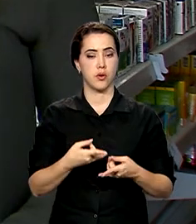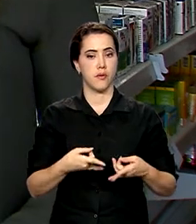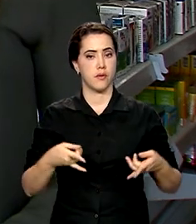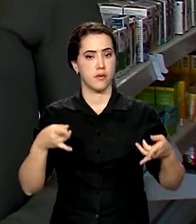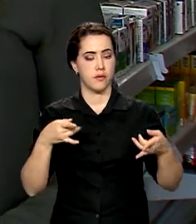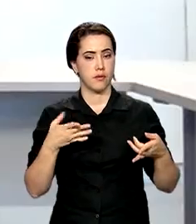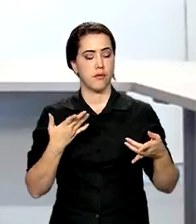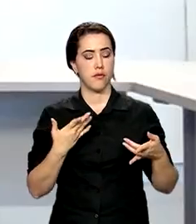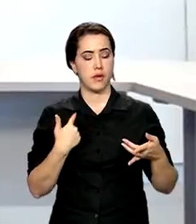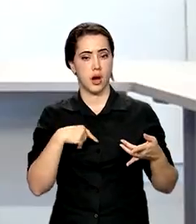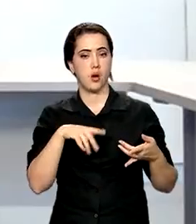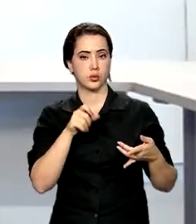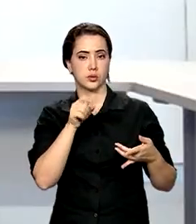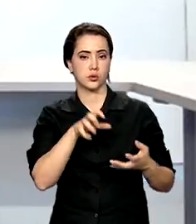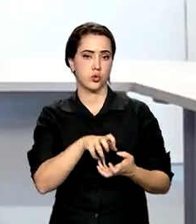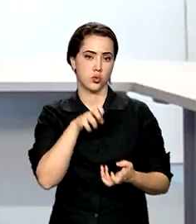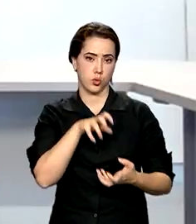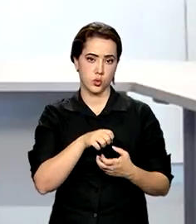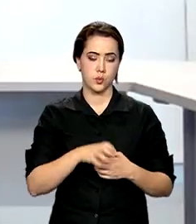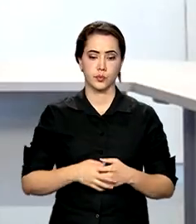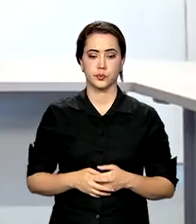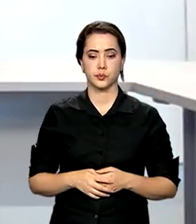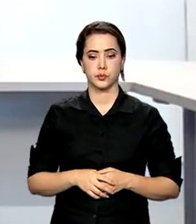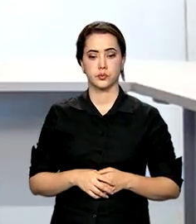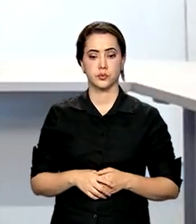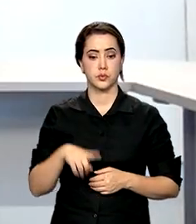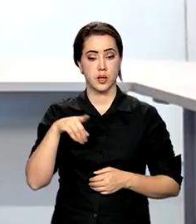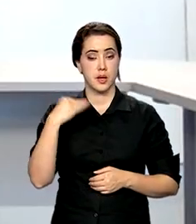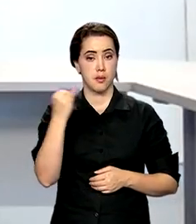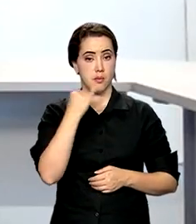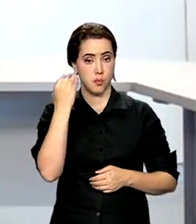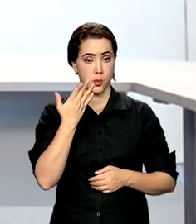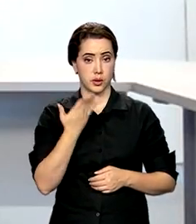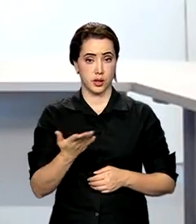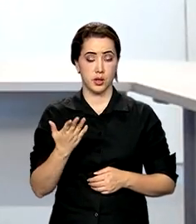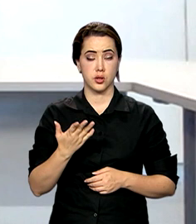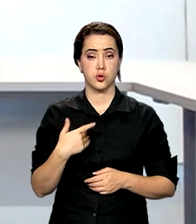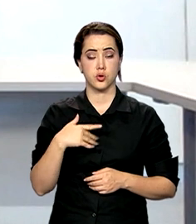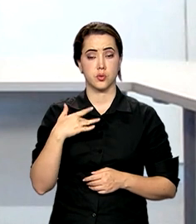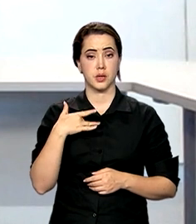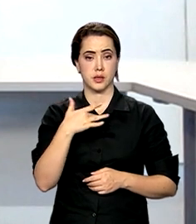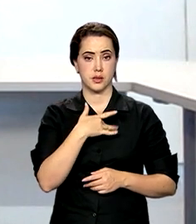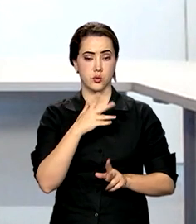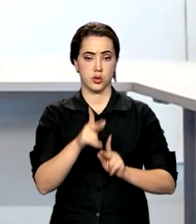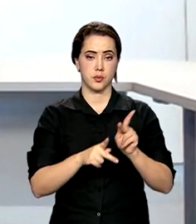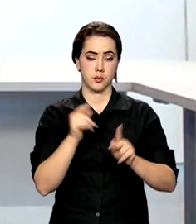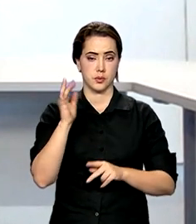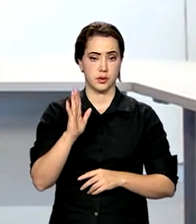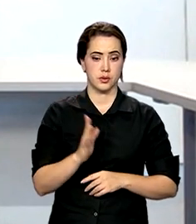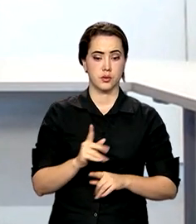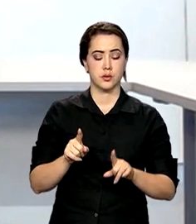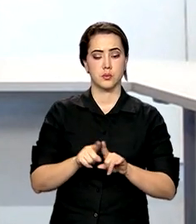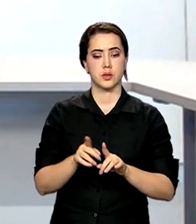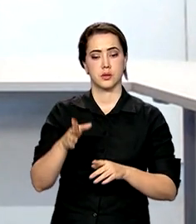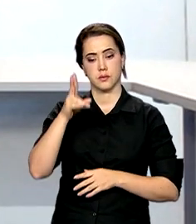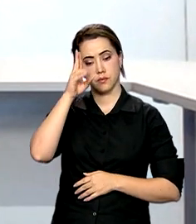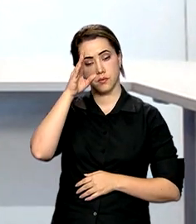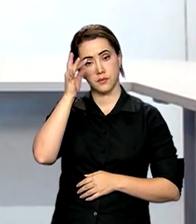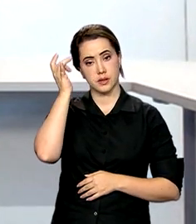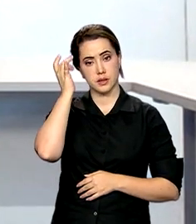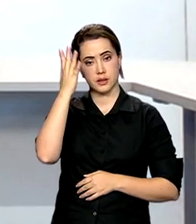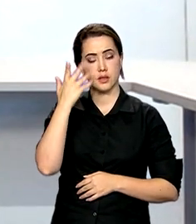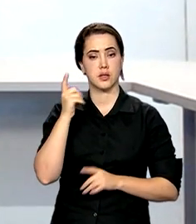geriátricas. É bem importante para a saúde da população brasileira porque ele amplia o acesso, facilita e garante que o paciente